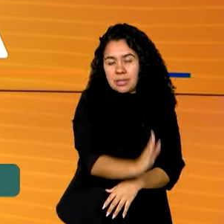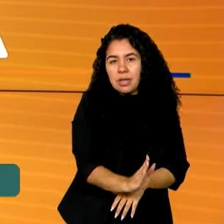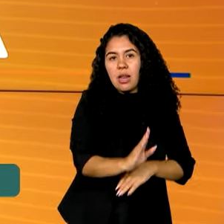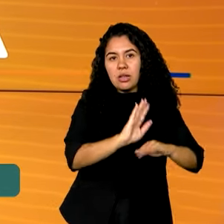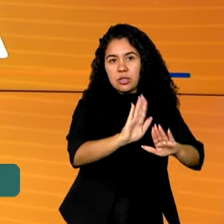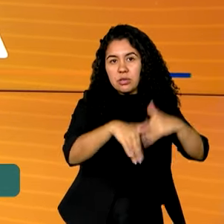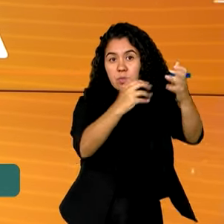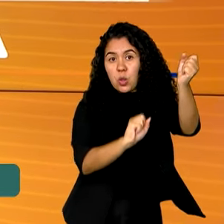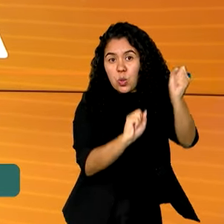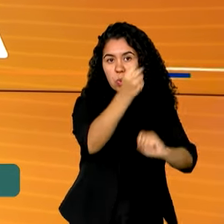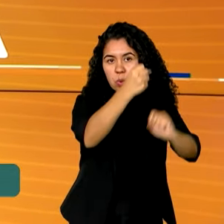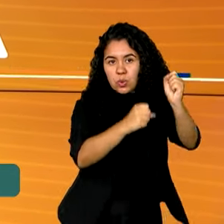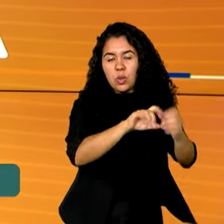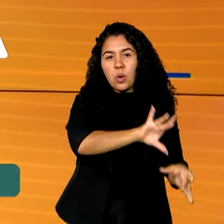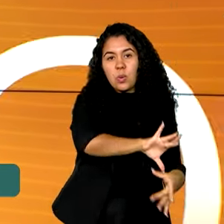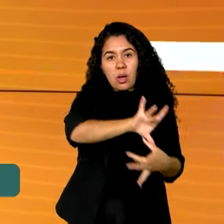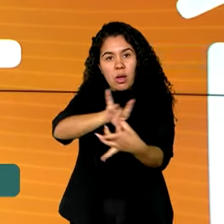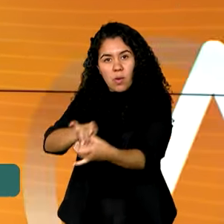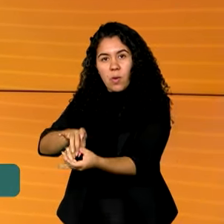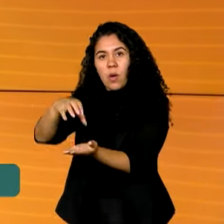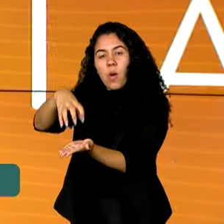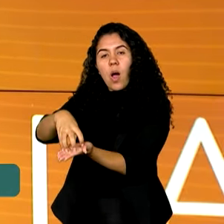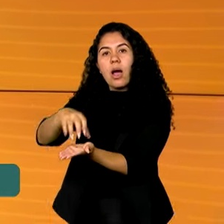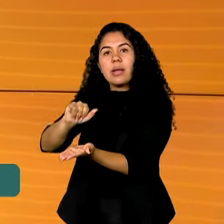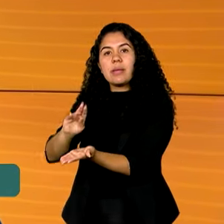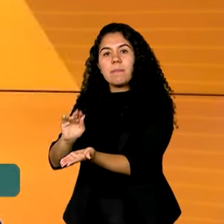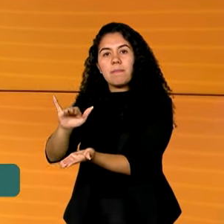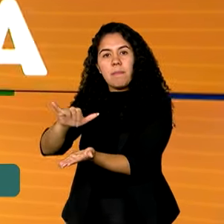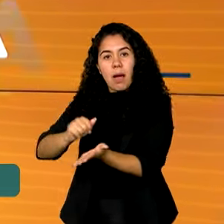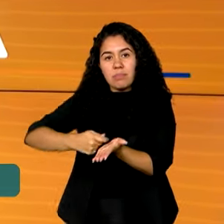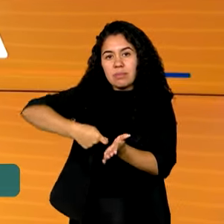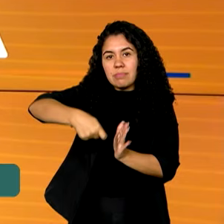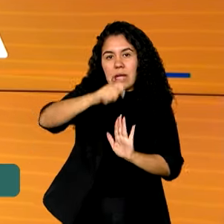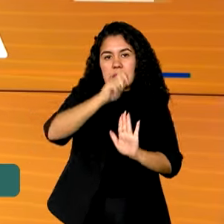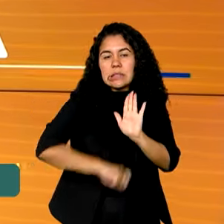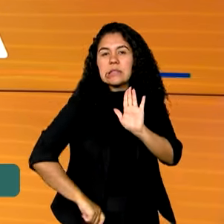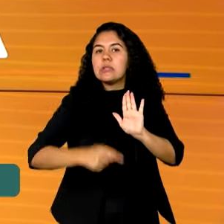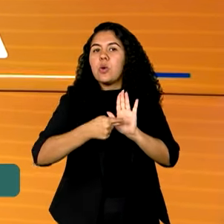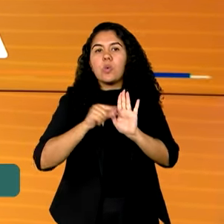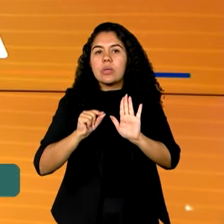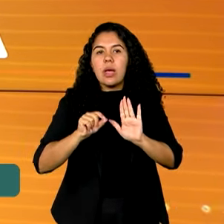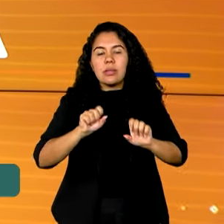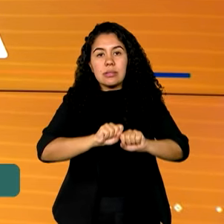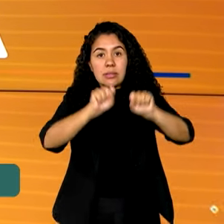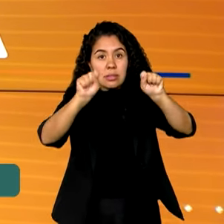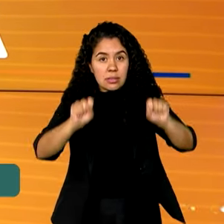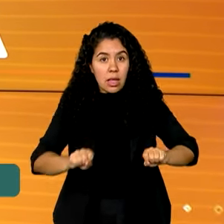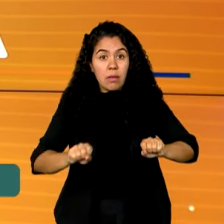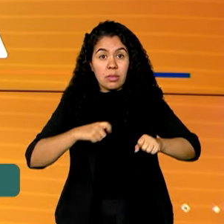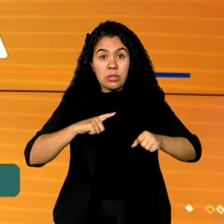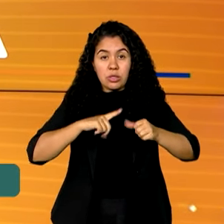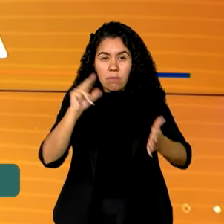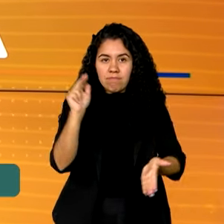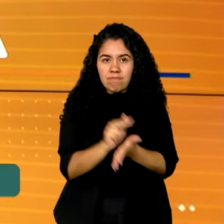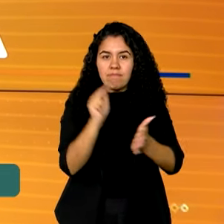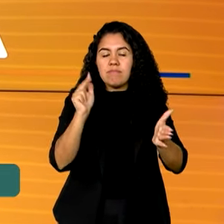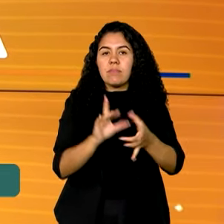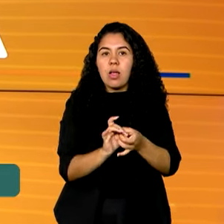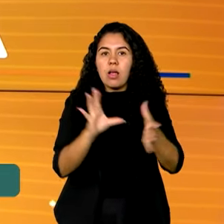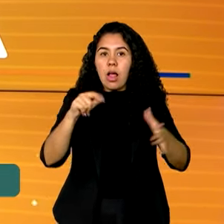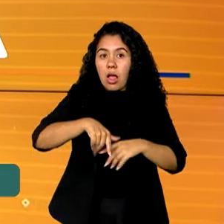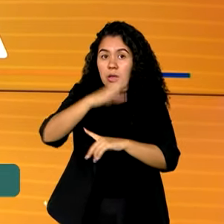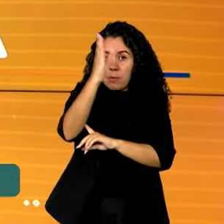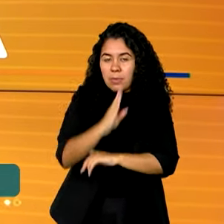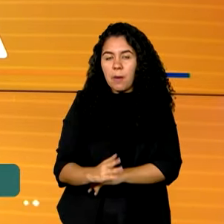assinaram um acordo para promover a transformação digital do sistema de licenciamento ambiental no Brasil. O vice-presidente Geraldo